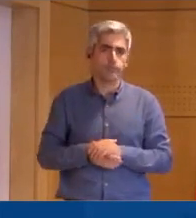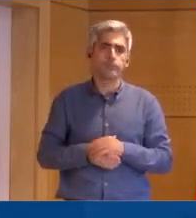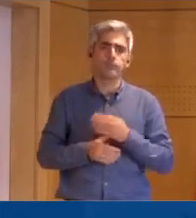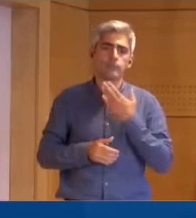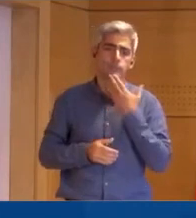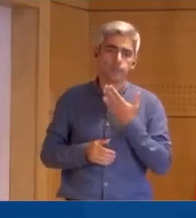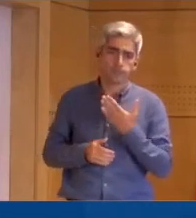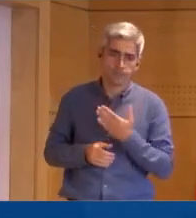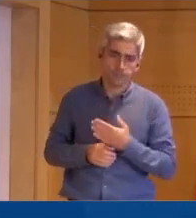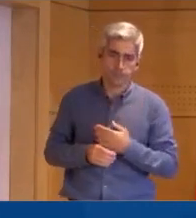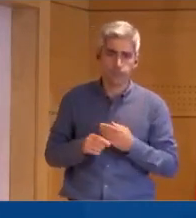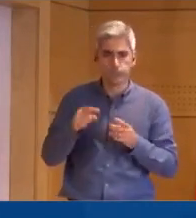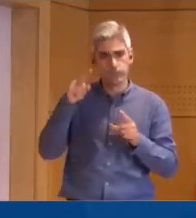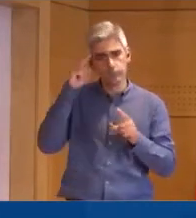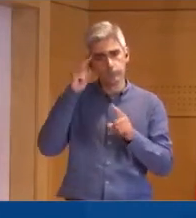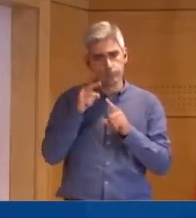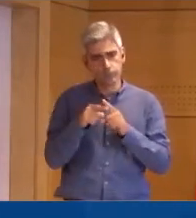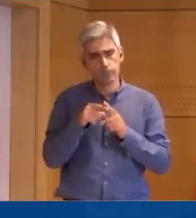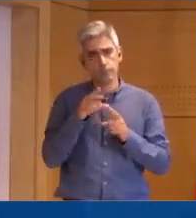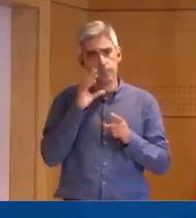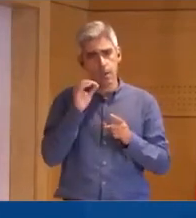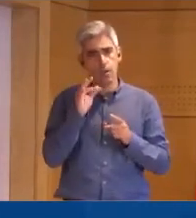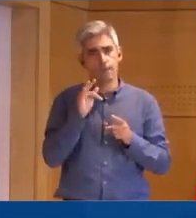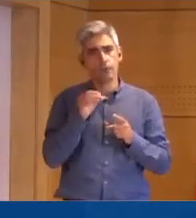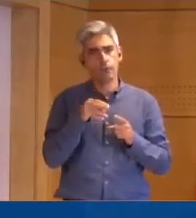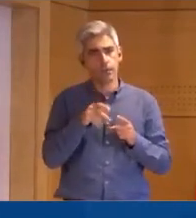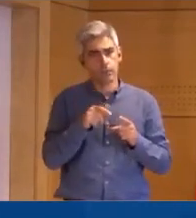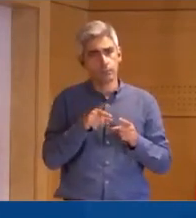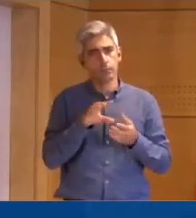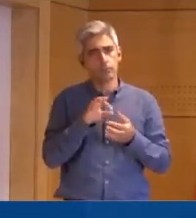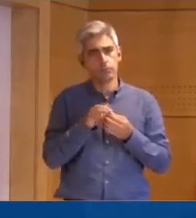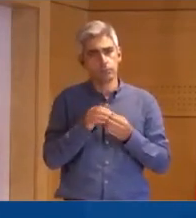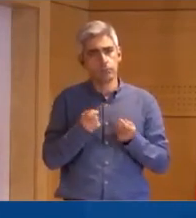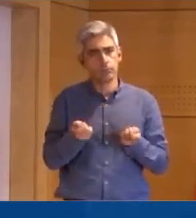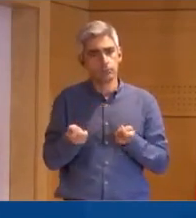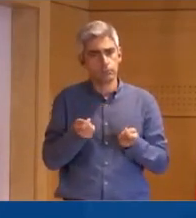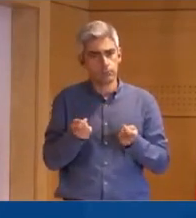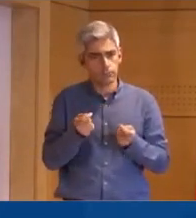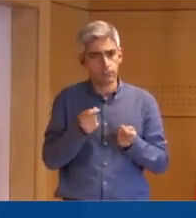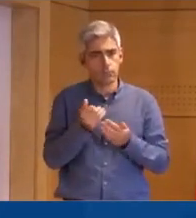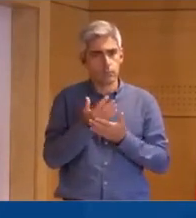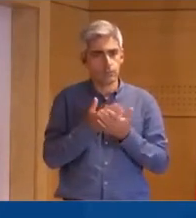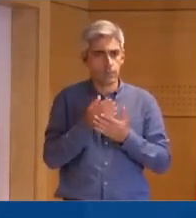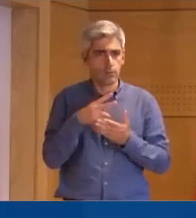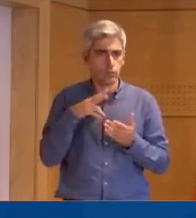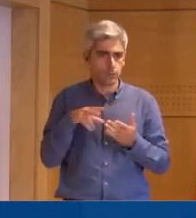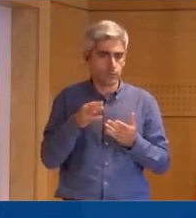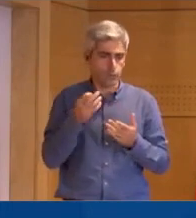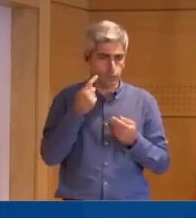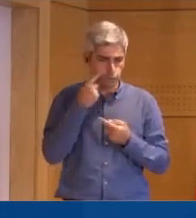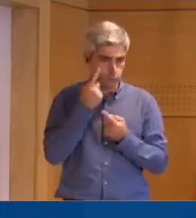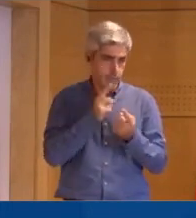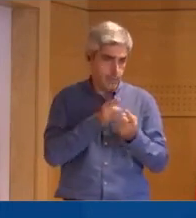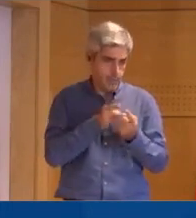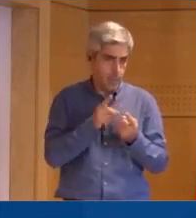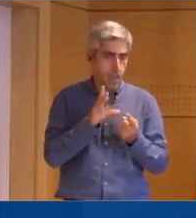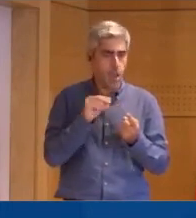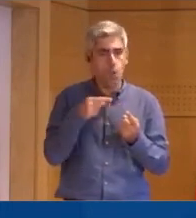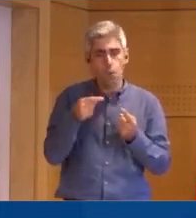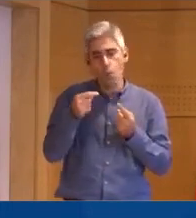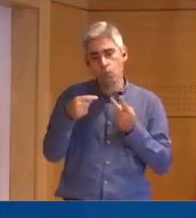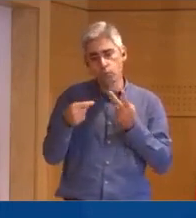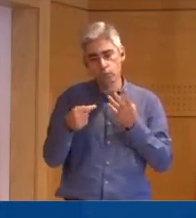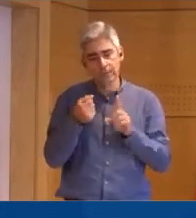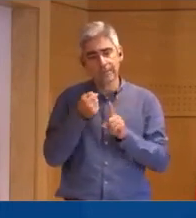Muito obrigado. Os objetivos do Banco de Fomento, do ponto de vista da dinamização da economia portuguesa, são os que enunciou. Existem ainda alguns outros